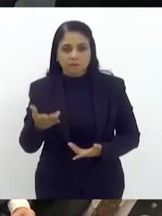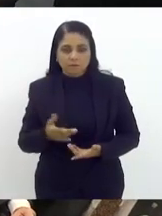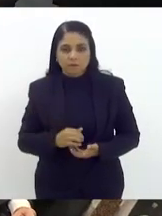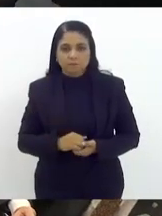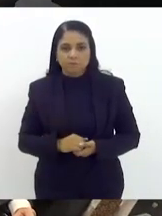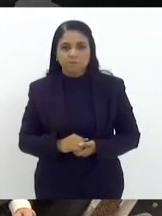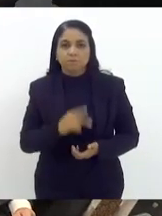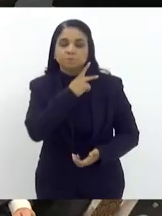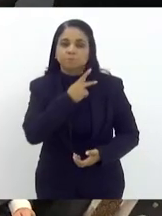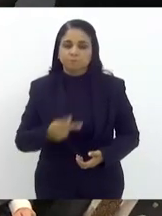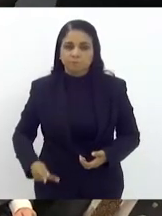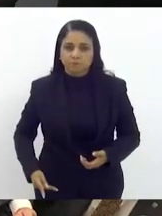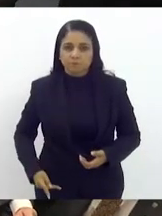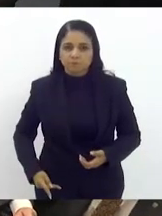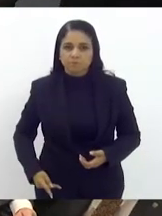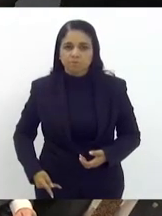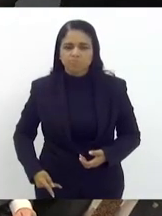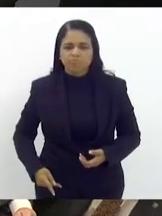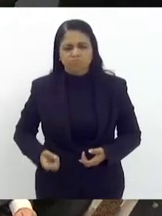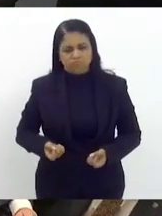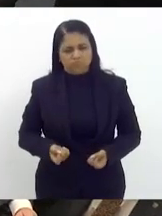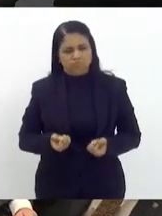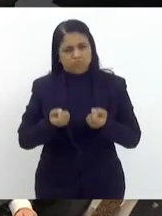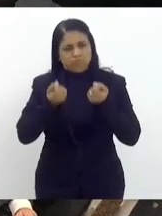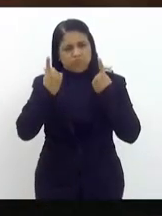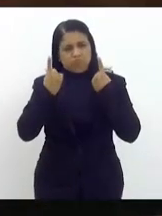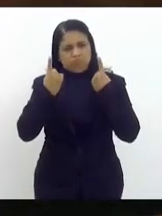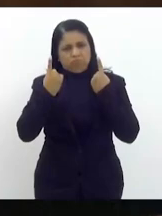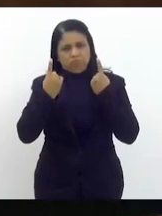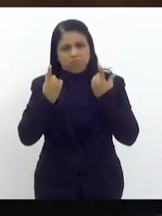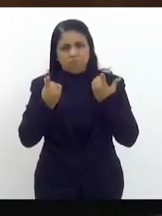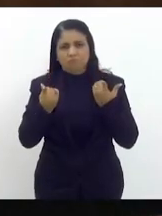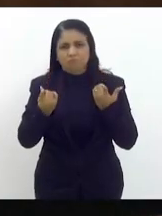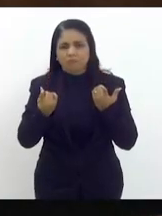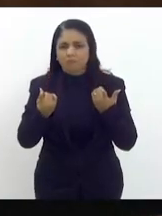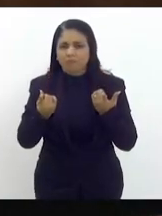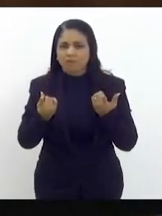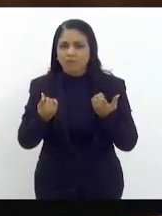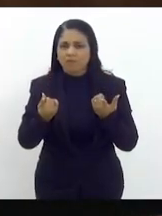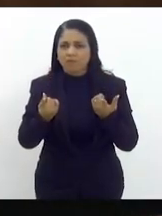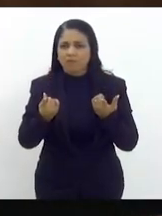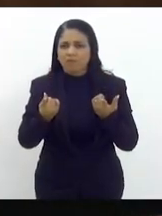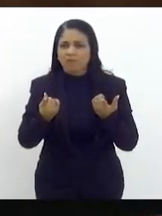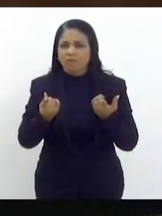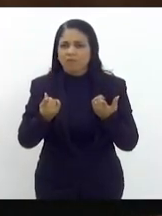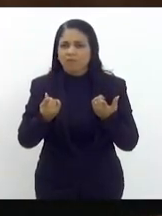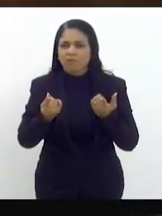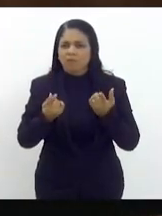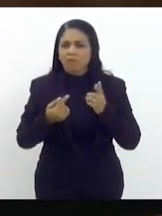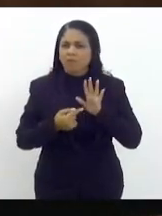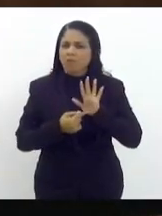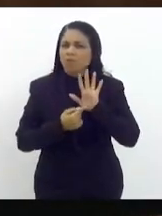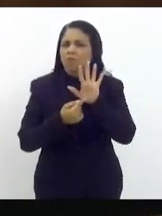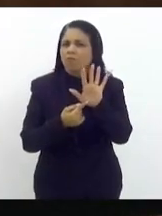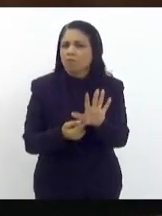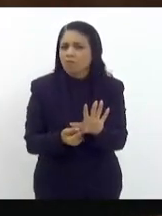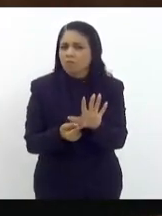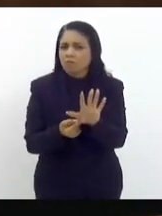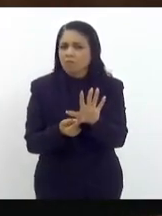é de se estranhar o fato de ter apresentado